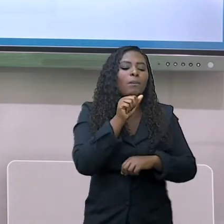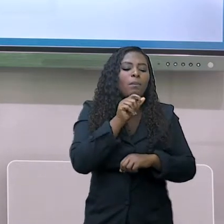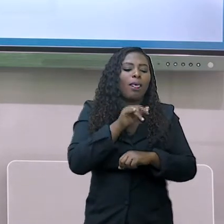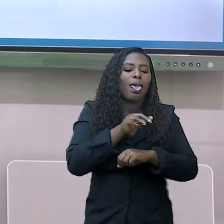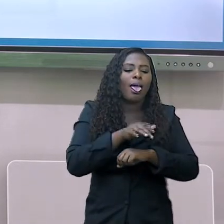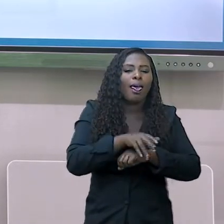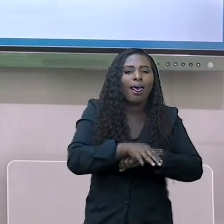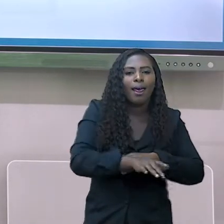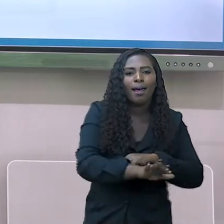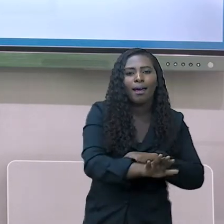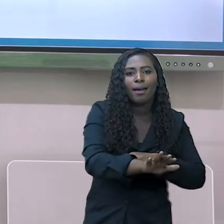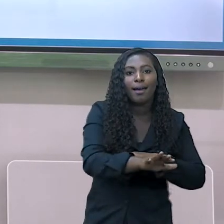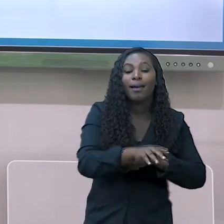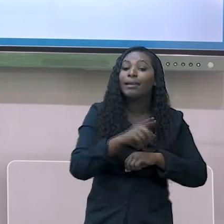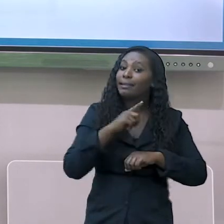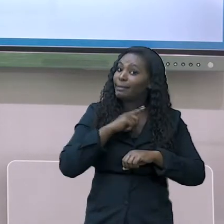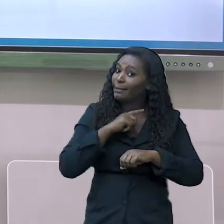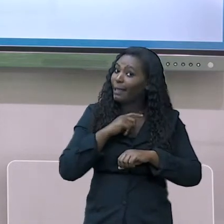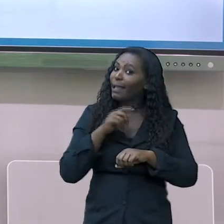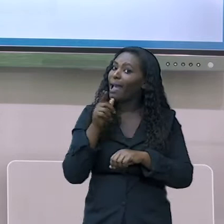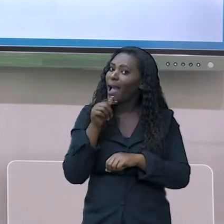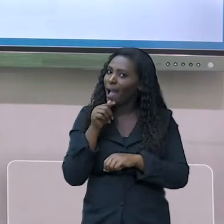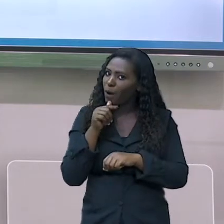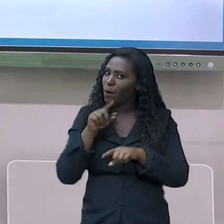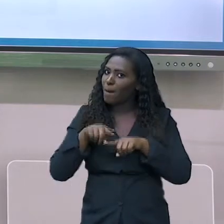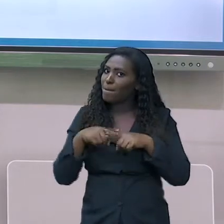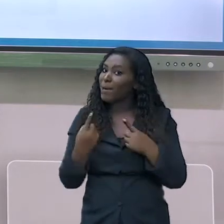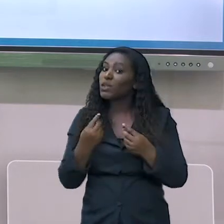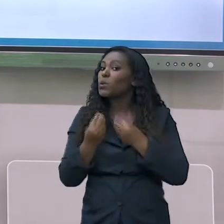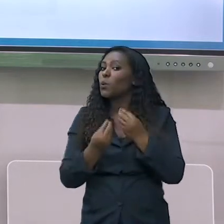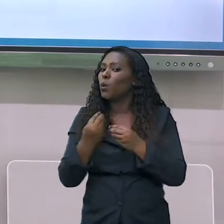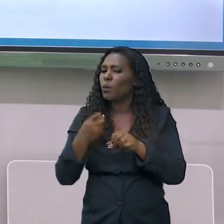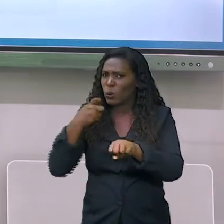tem água no estado, o que? Sólido.